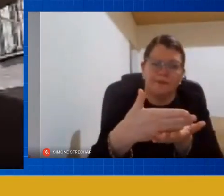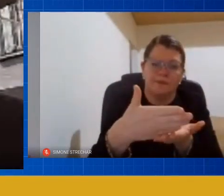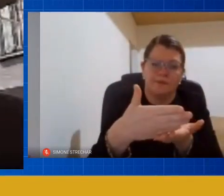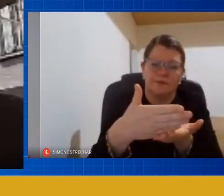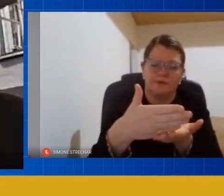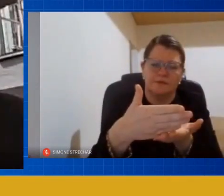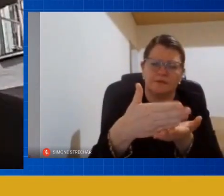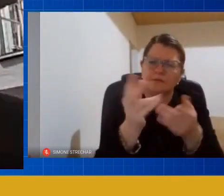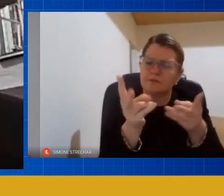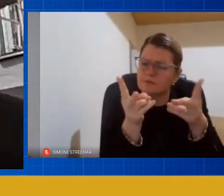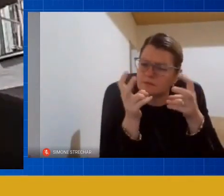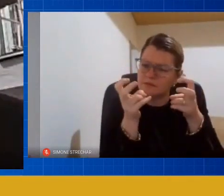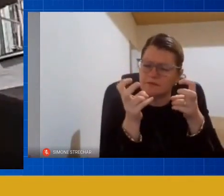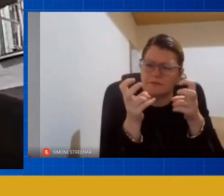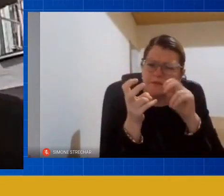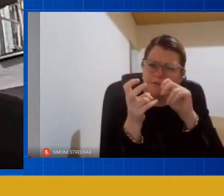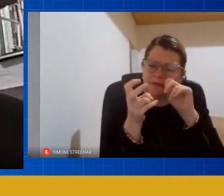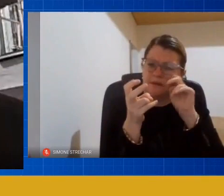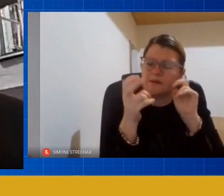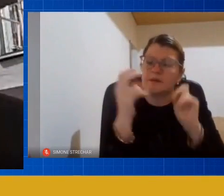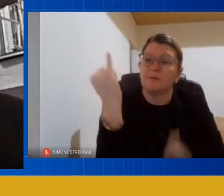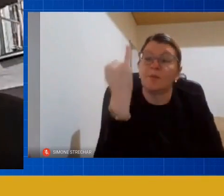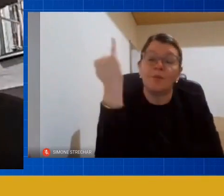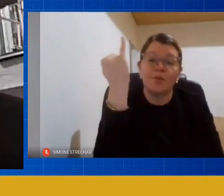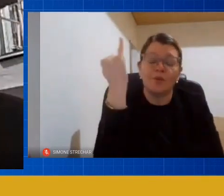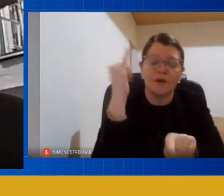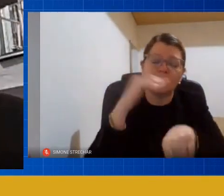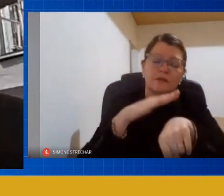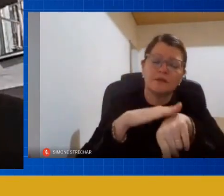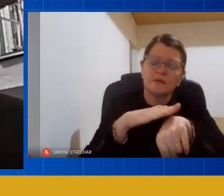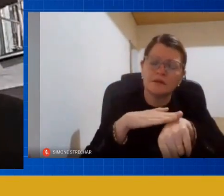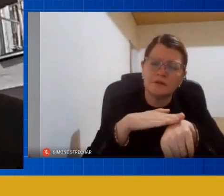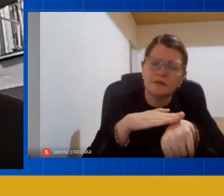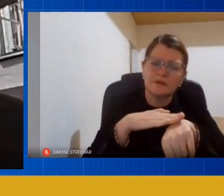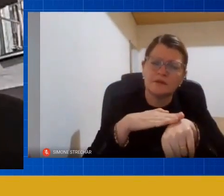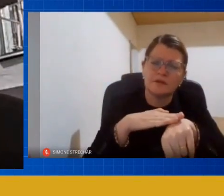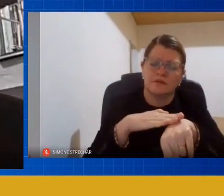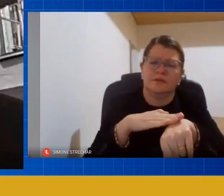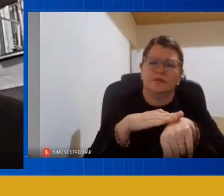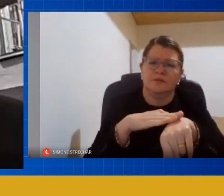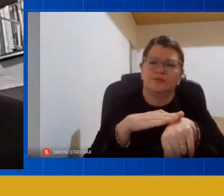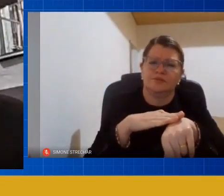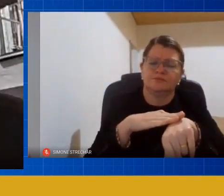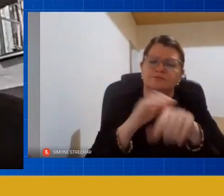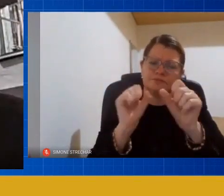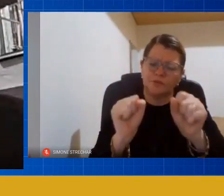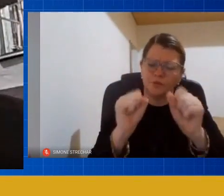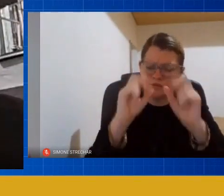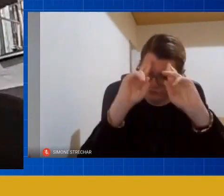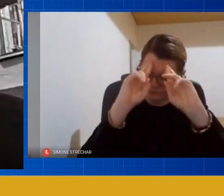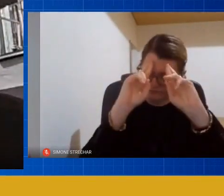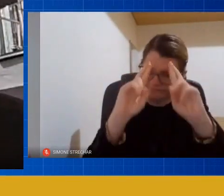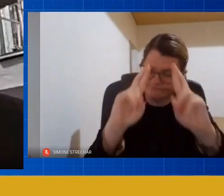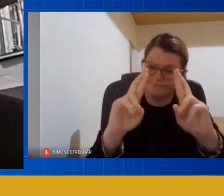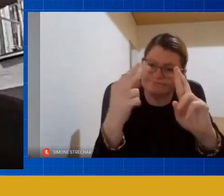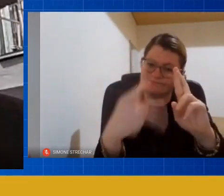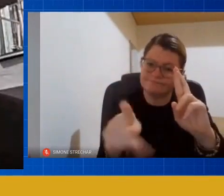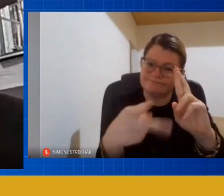reconhecer que é importante que elas tenham tempo que esse tempo oportuno seja respeitado que essas